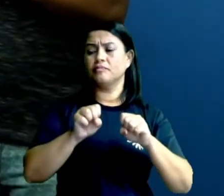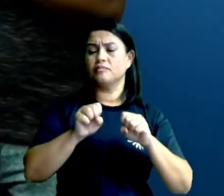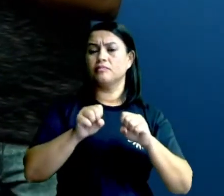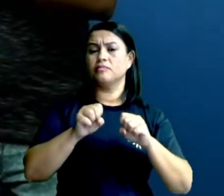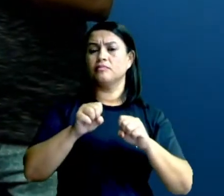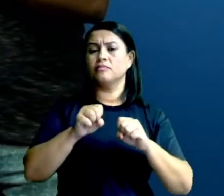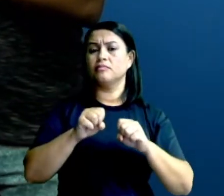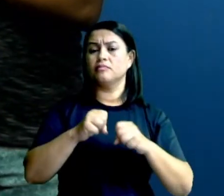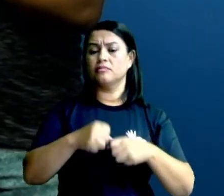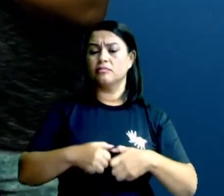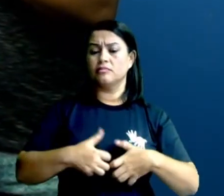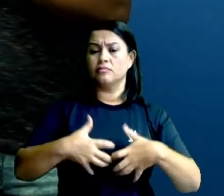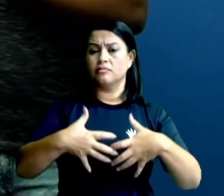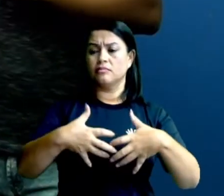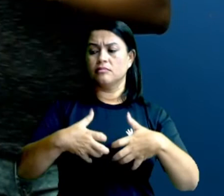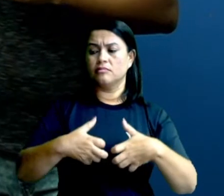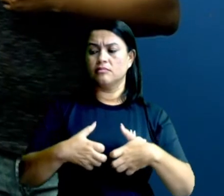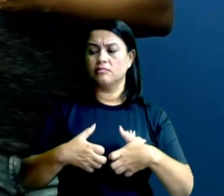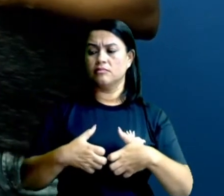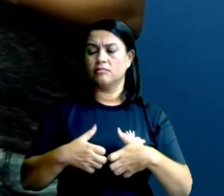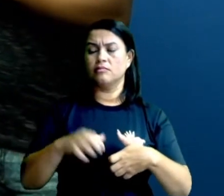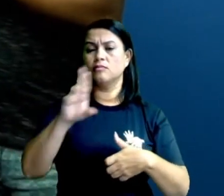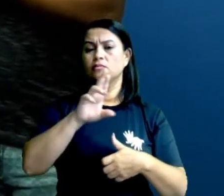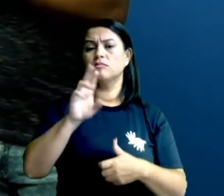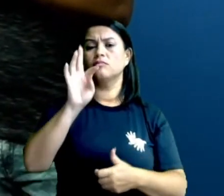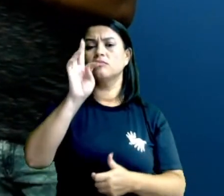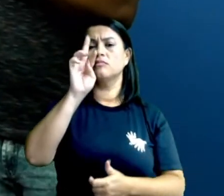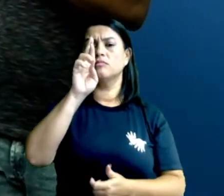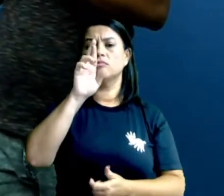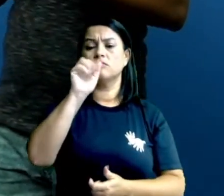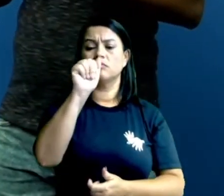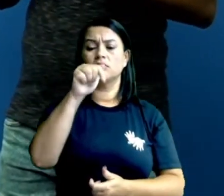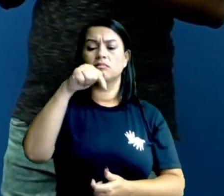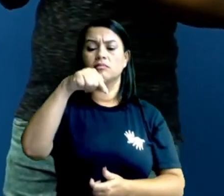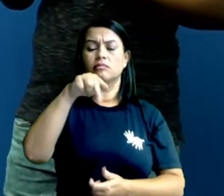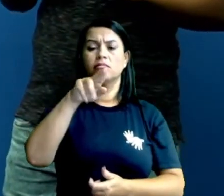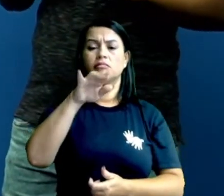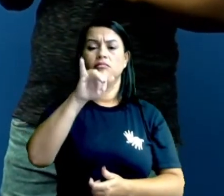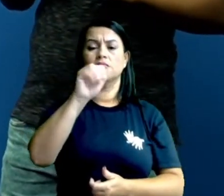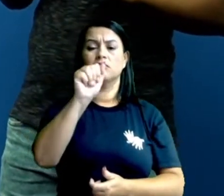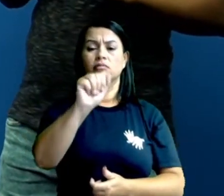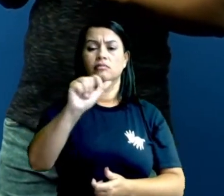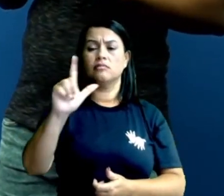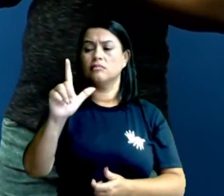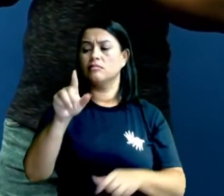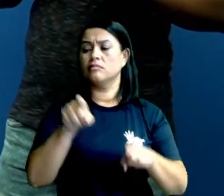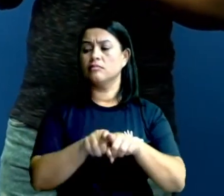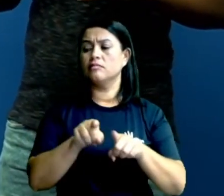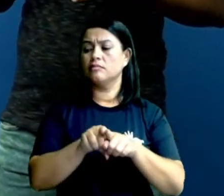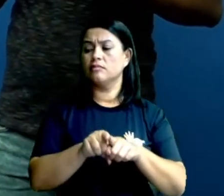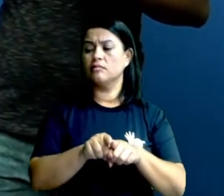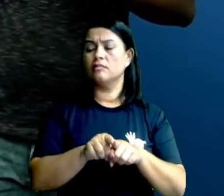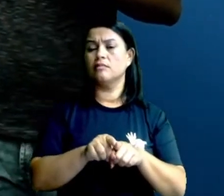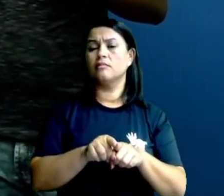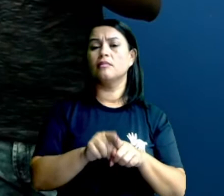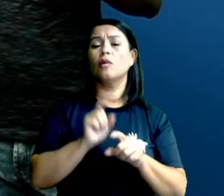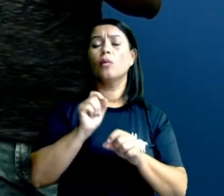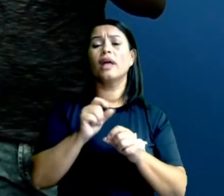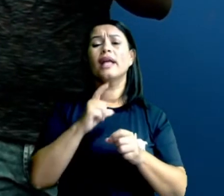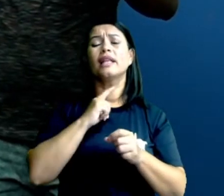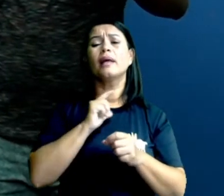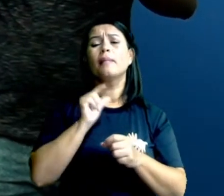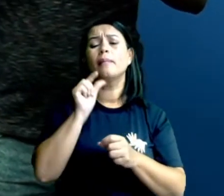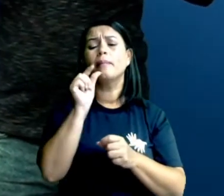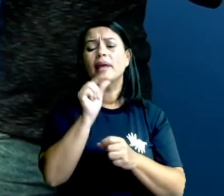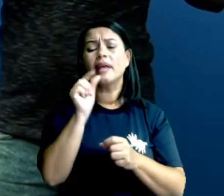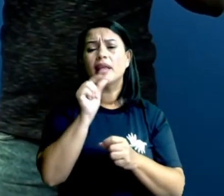chamado de traqueal ou filotraqueal, ou de brânqueas, caso dos crustáceos, em que eles possuem pequenos